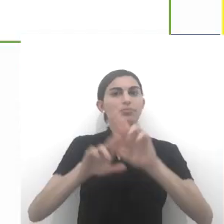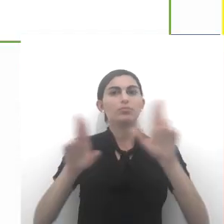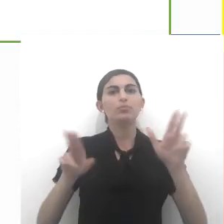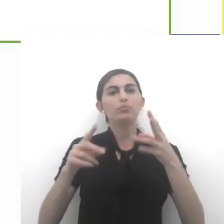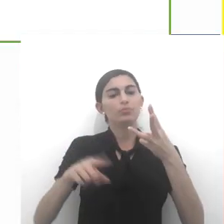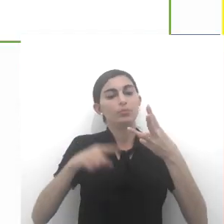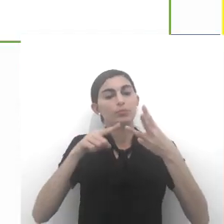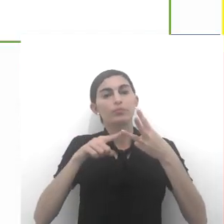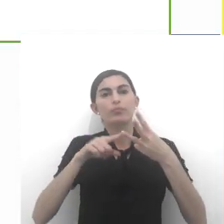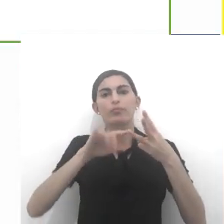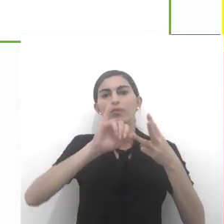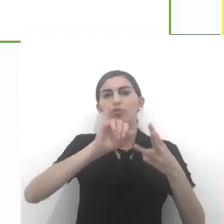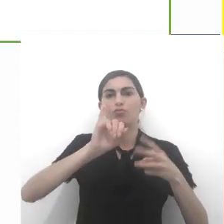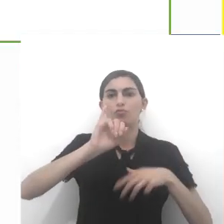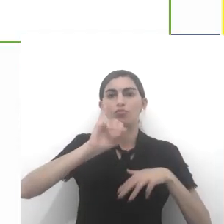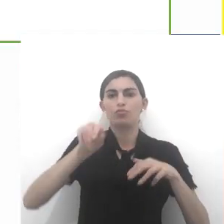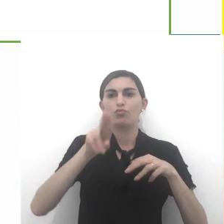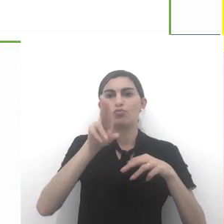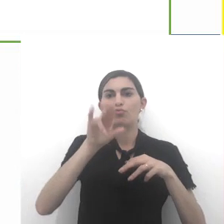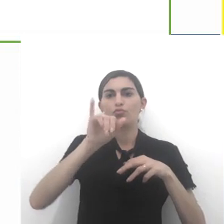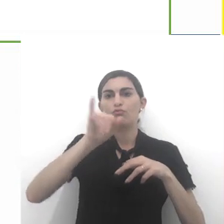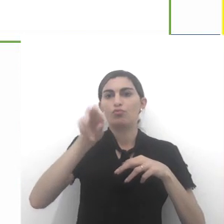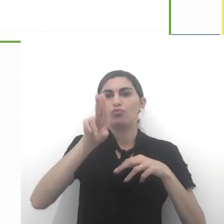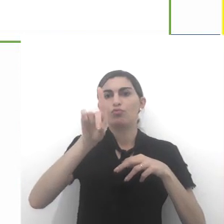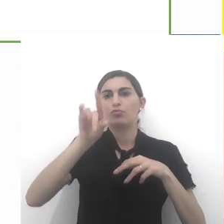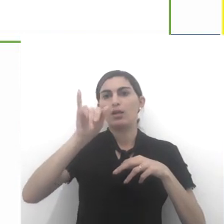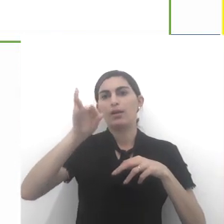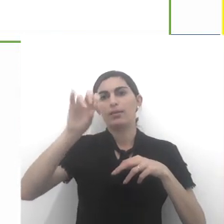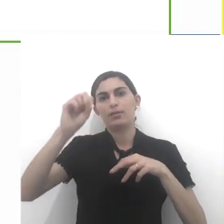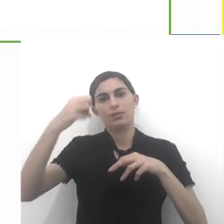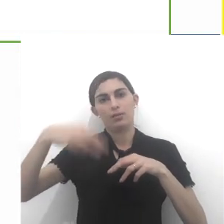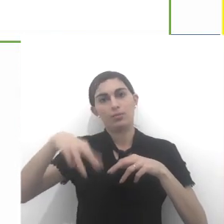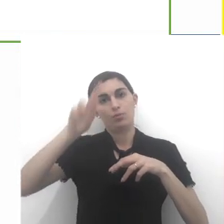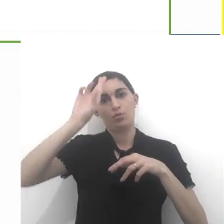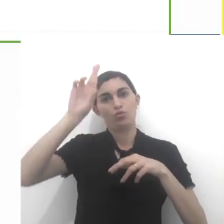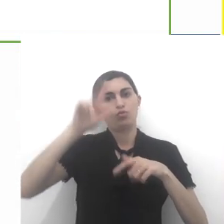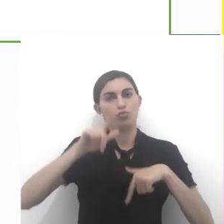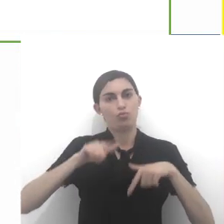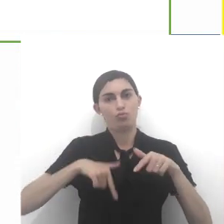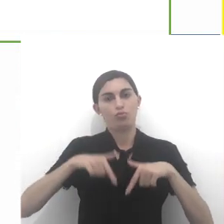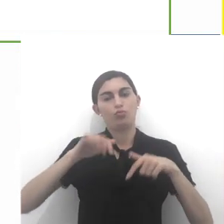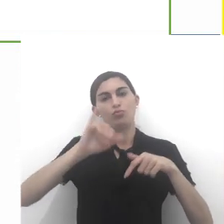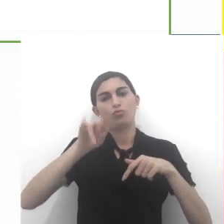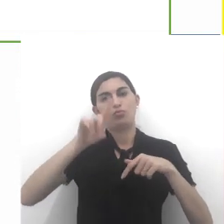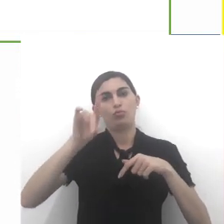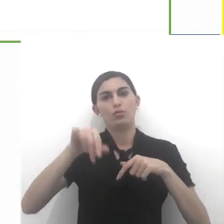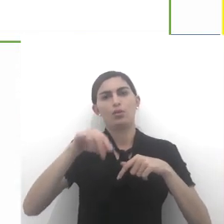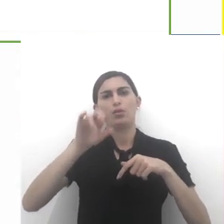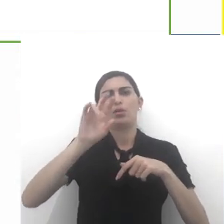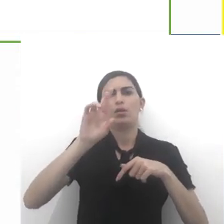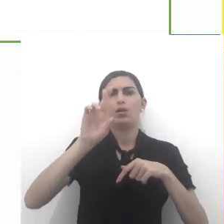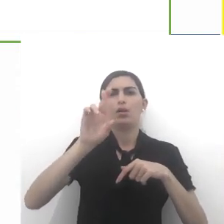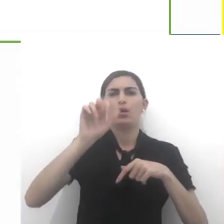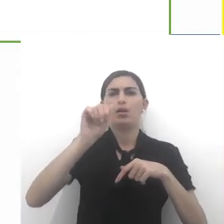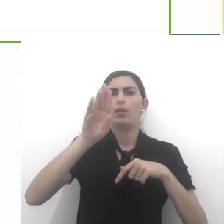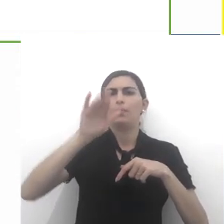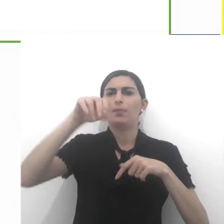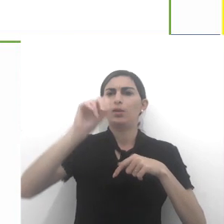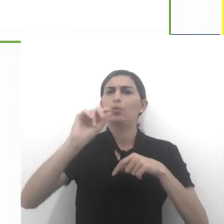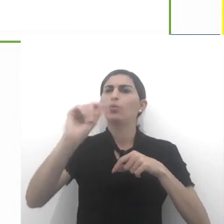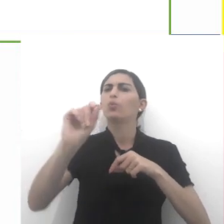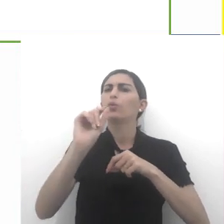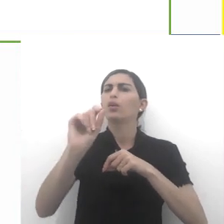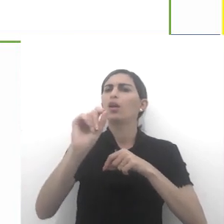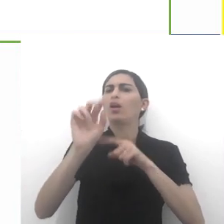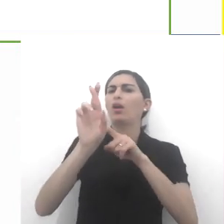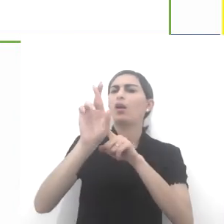terceiro, judaísmo. Vamos ver. O líder espiritual dos judeus é conhecido como rabino. Mas o